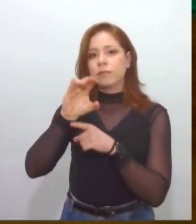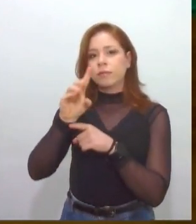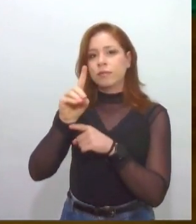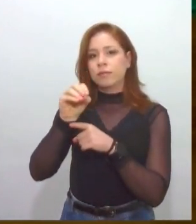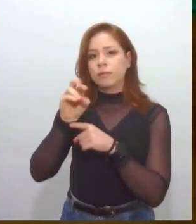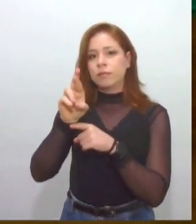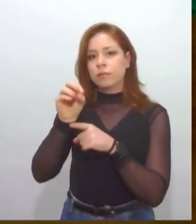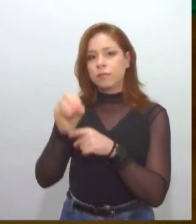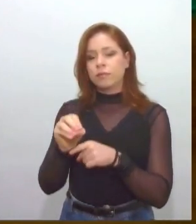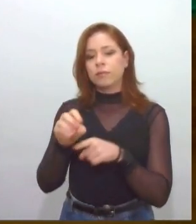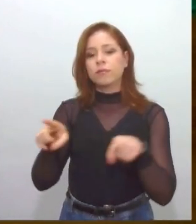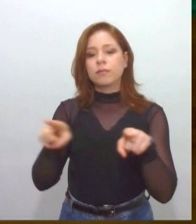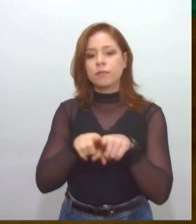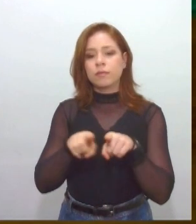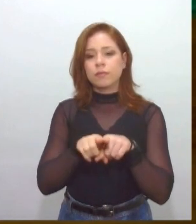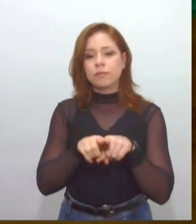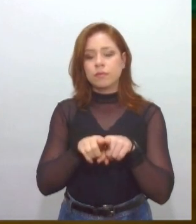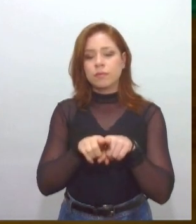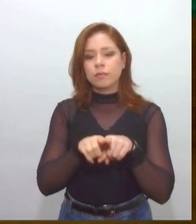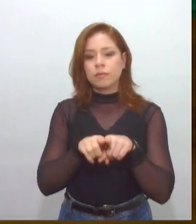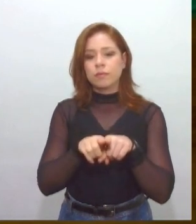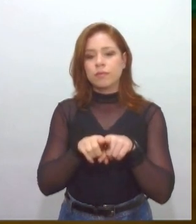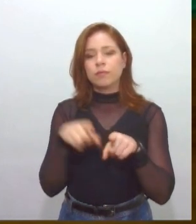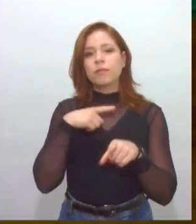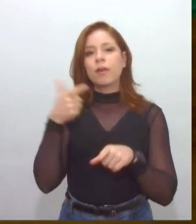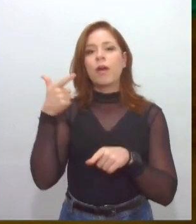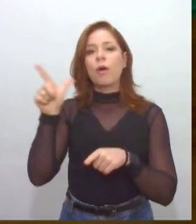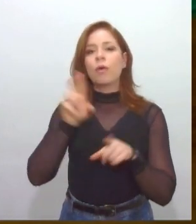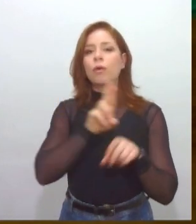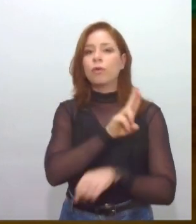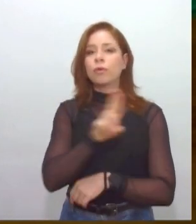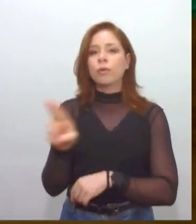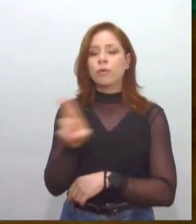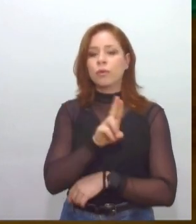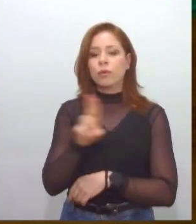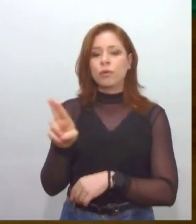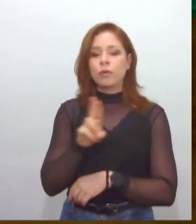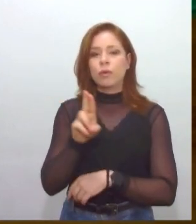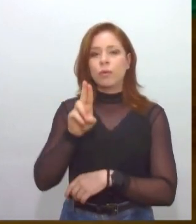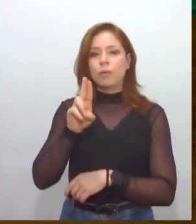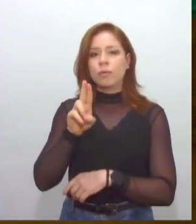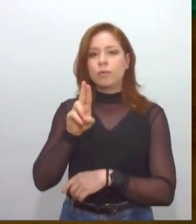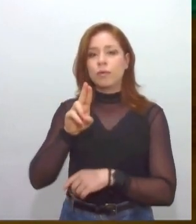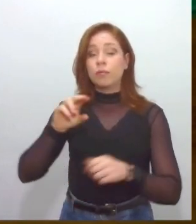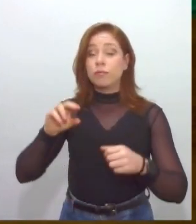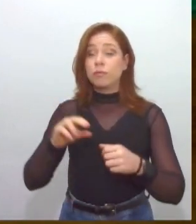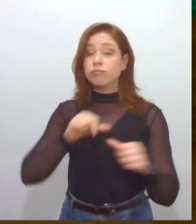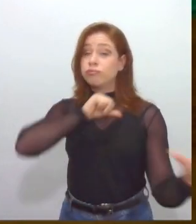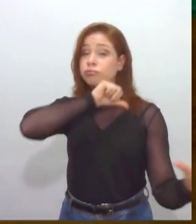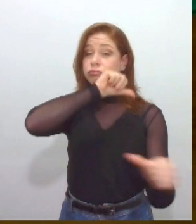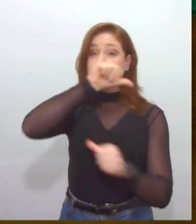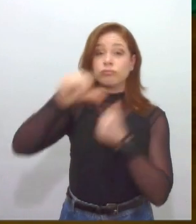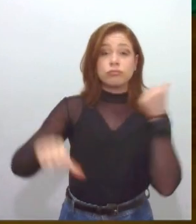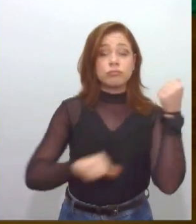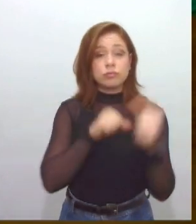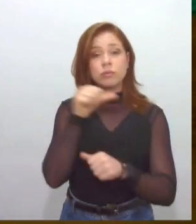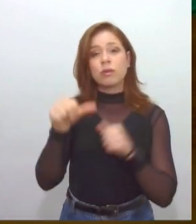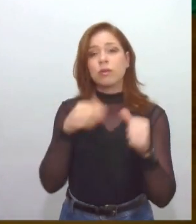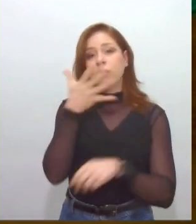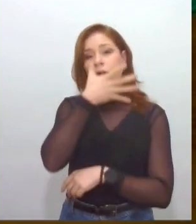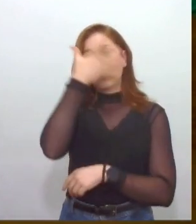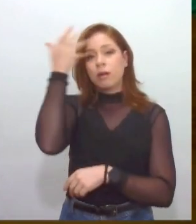conhecida como Revolta de Isidoro ou Revolta dos Esquecidos. E para fortalecer